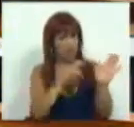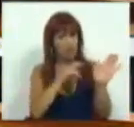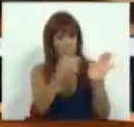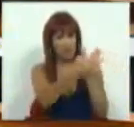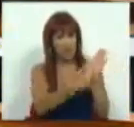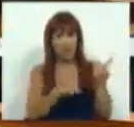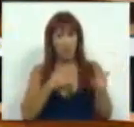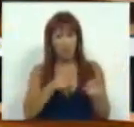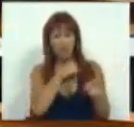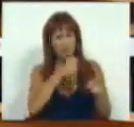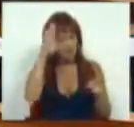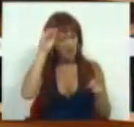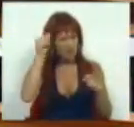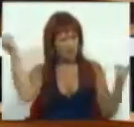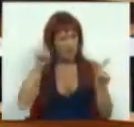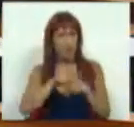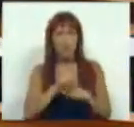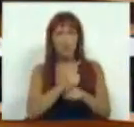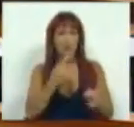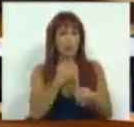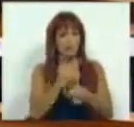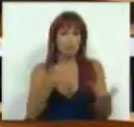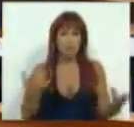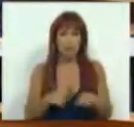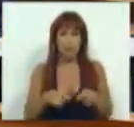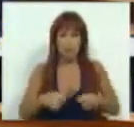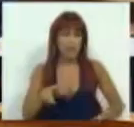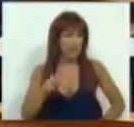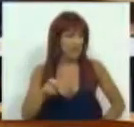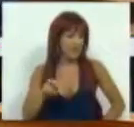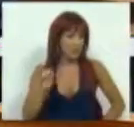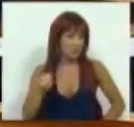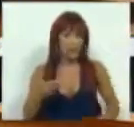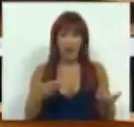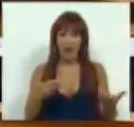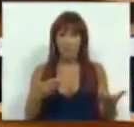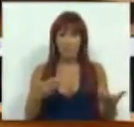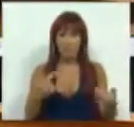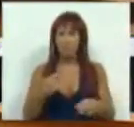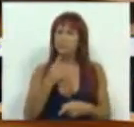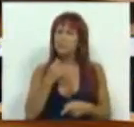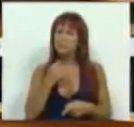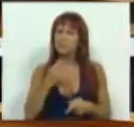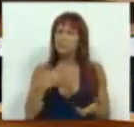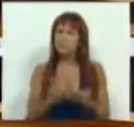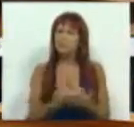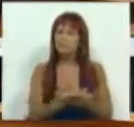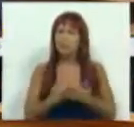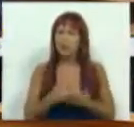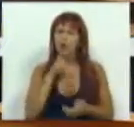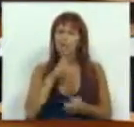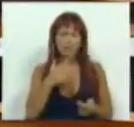não podemos ignorar a justificação de uma interpelação, e eu gastei 30 segundos com ela, e as perguntas que efetou